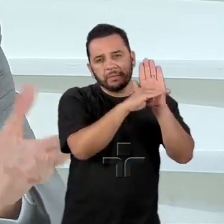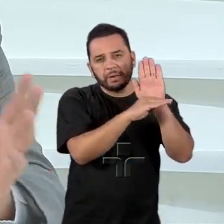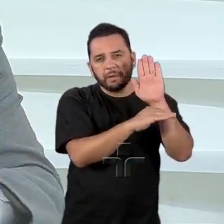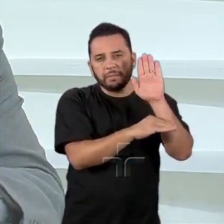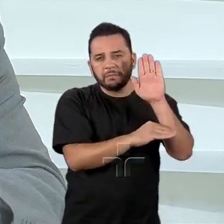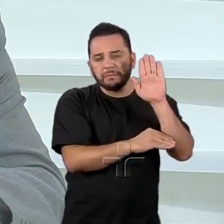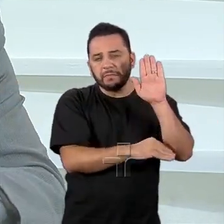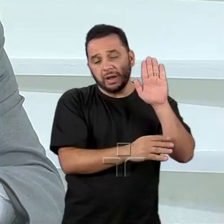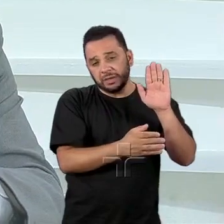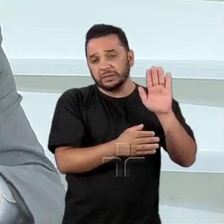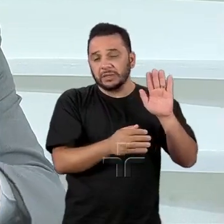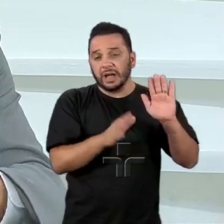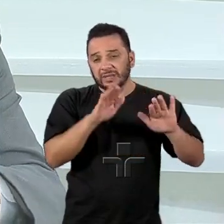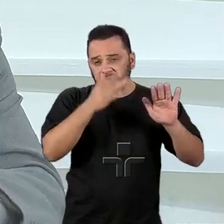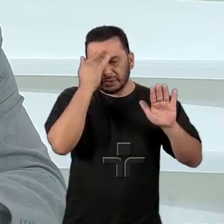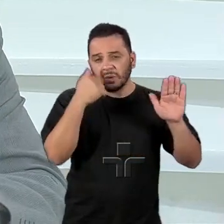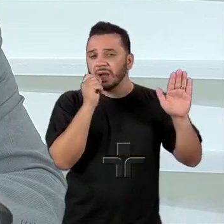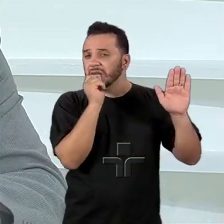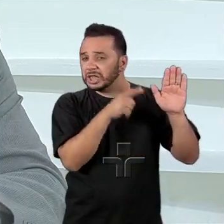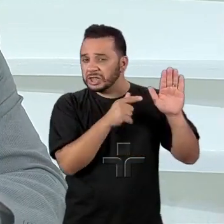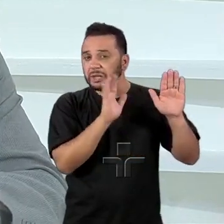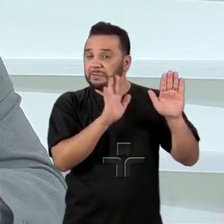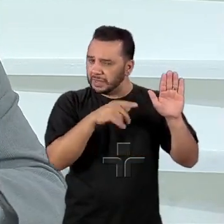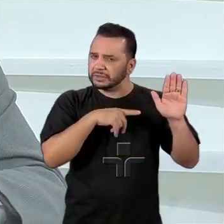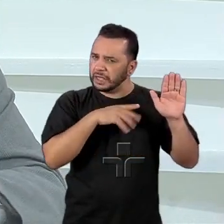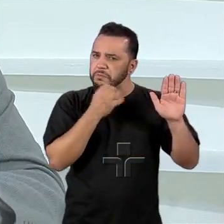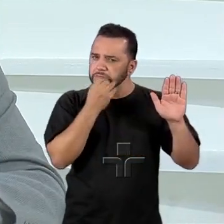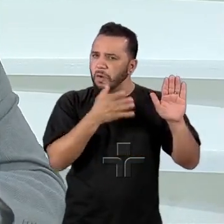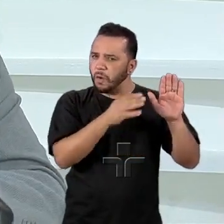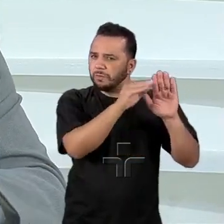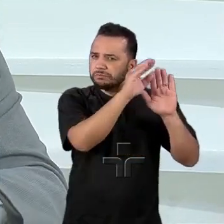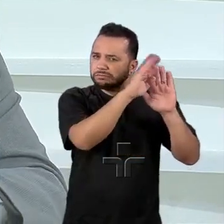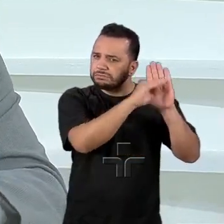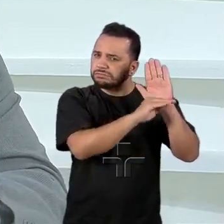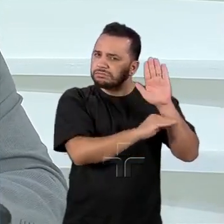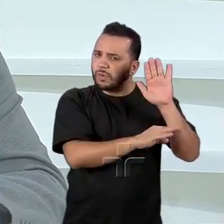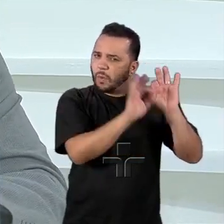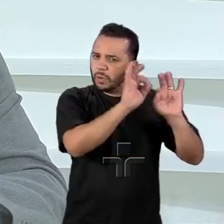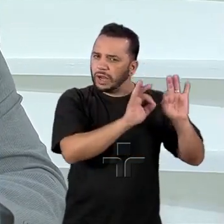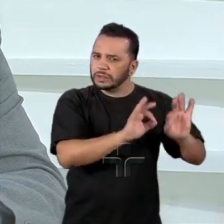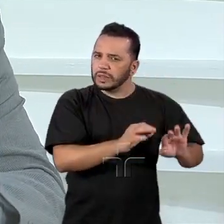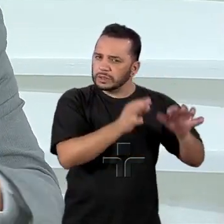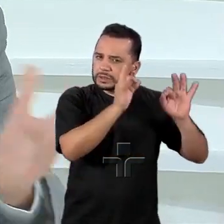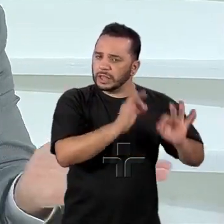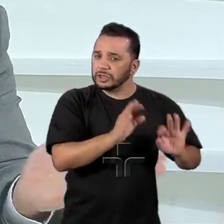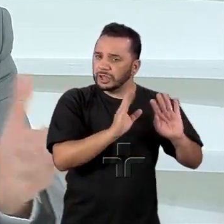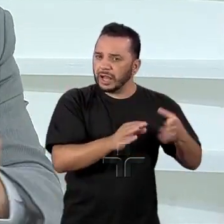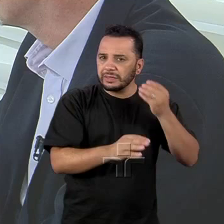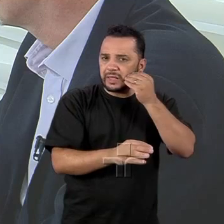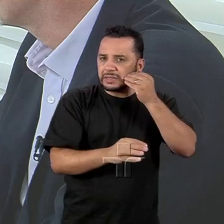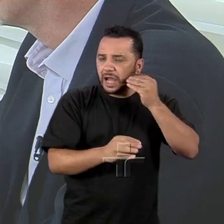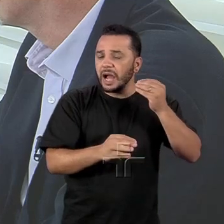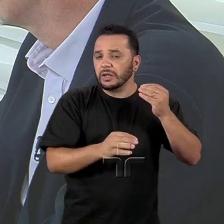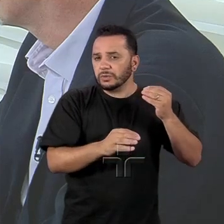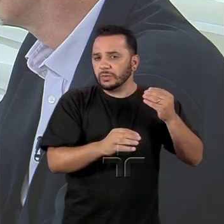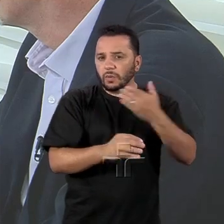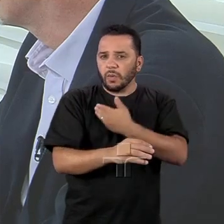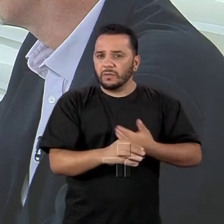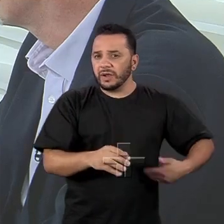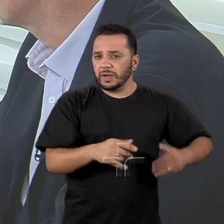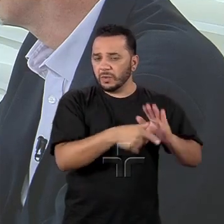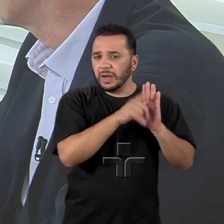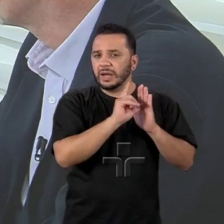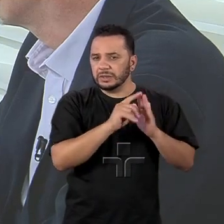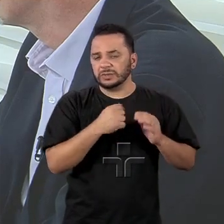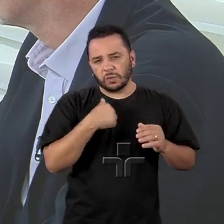criticável, bem organizada. E isso já foi testado em governos anteriores com graus diferentes de